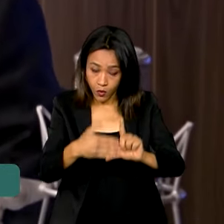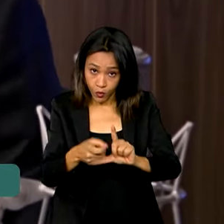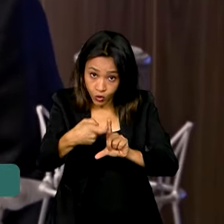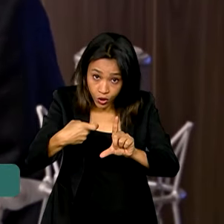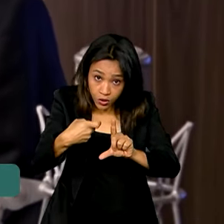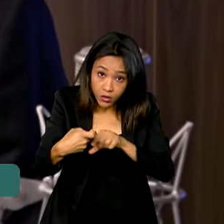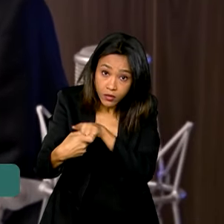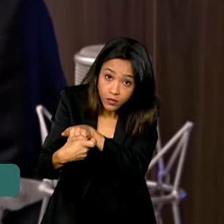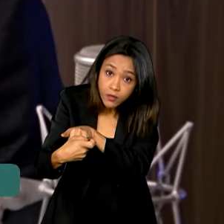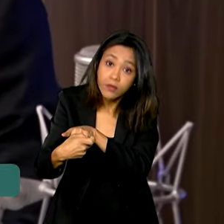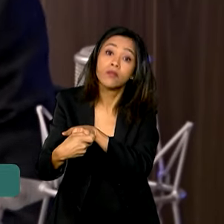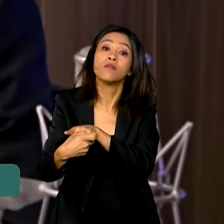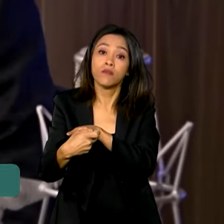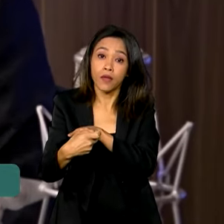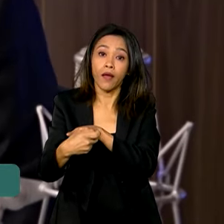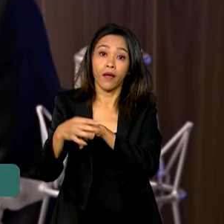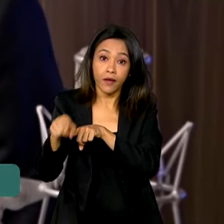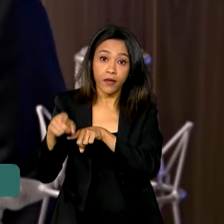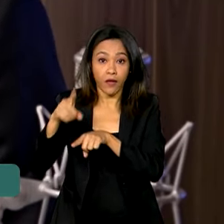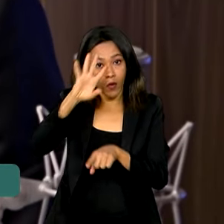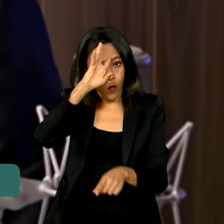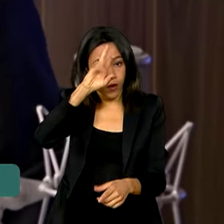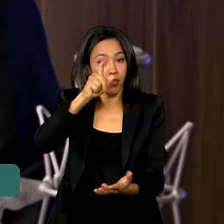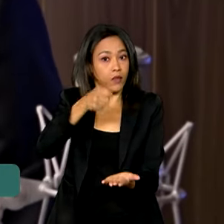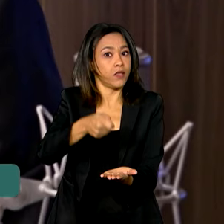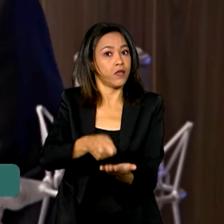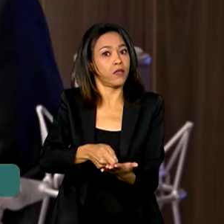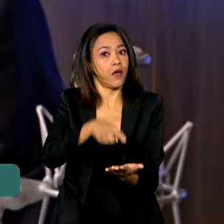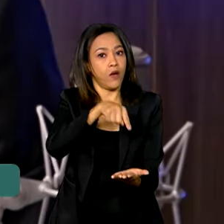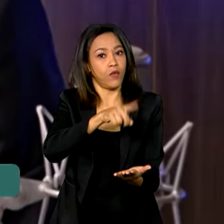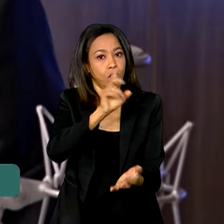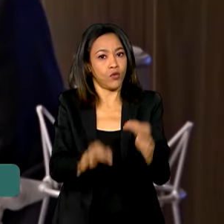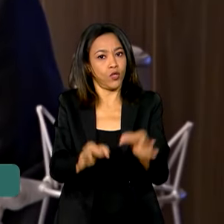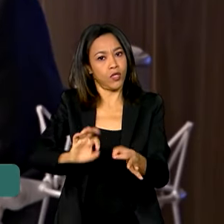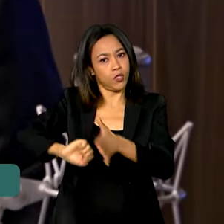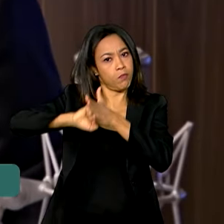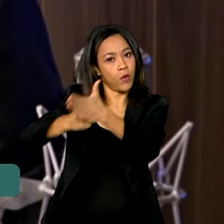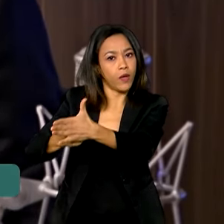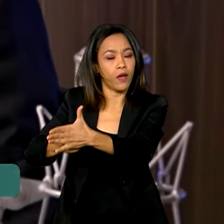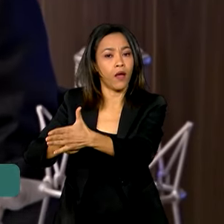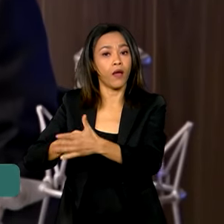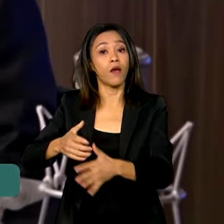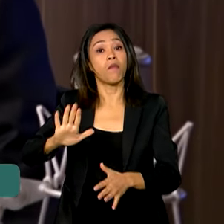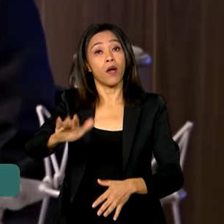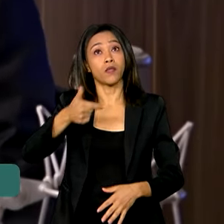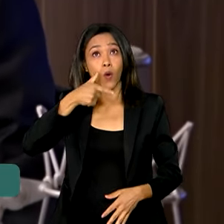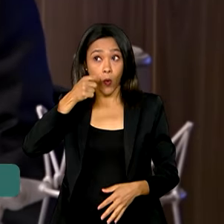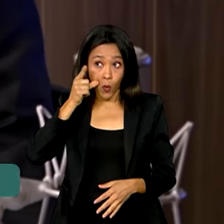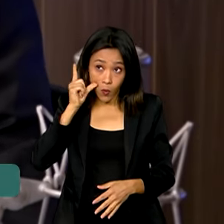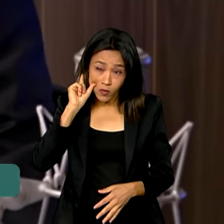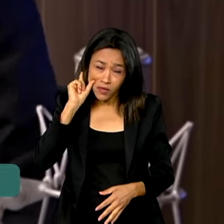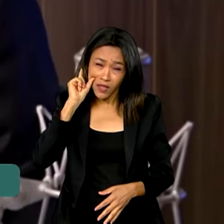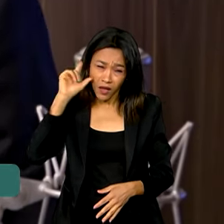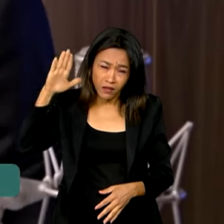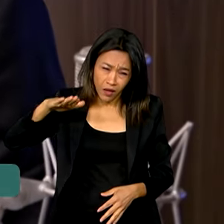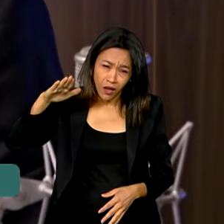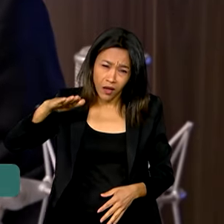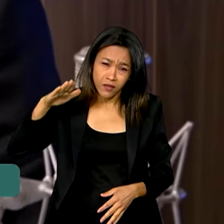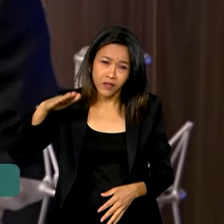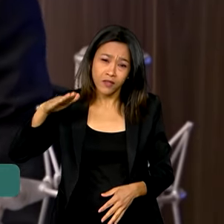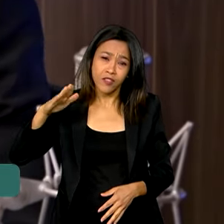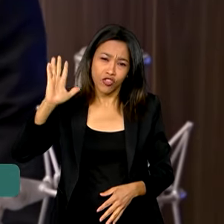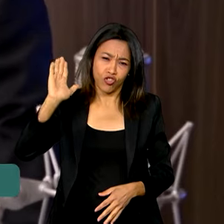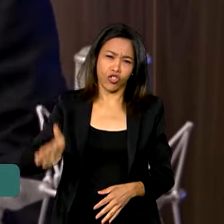plataforma, do X que estava com a decisão de bloqueio. Só que ontem mesmo, no final do dia, tarde,